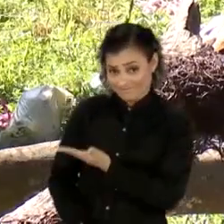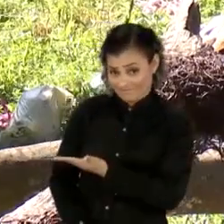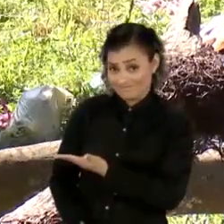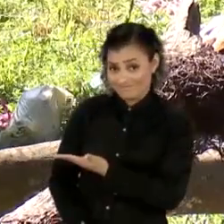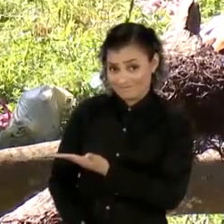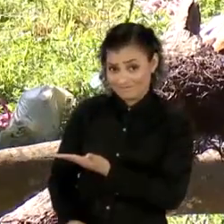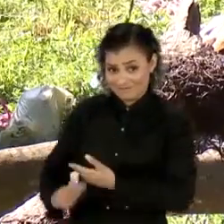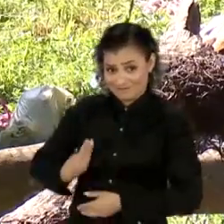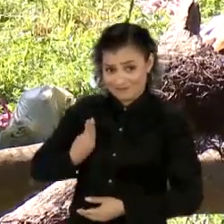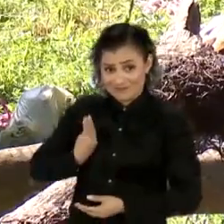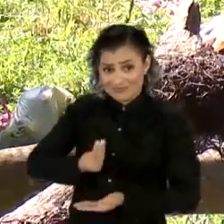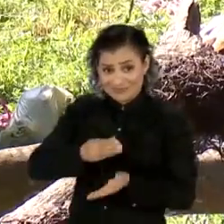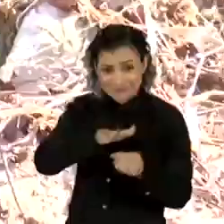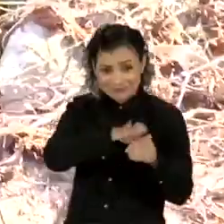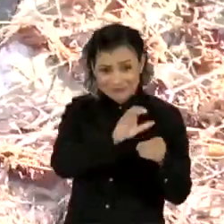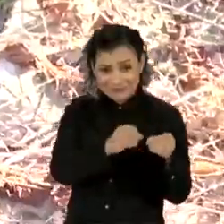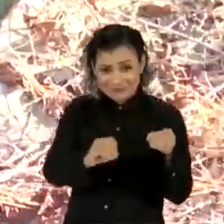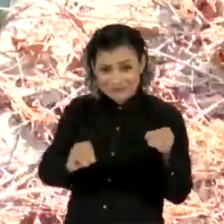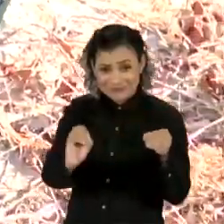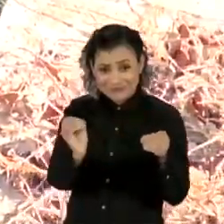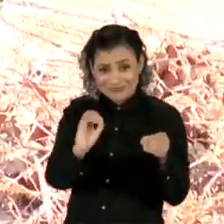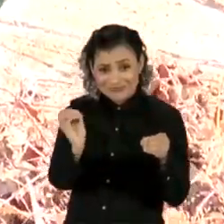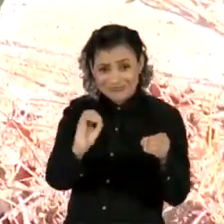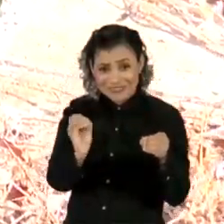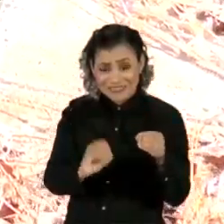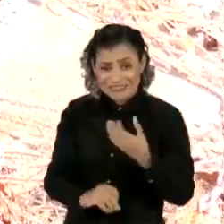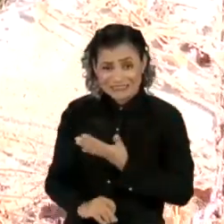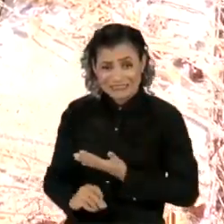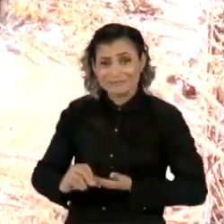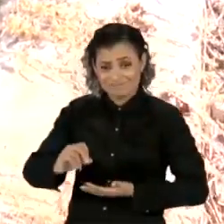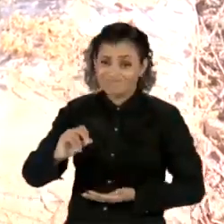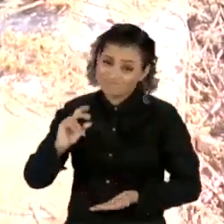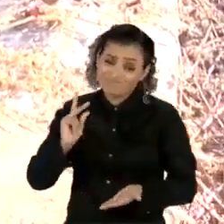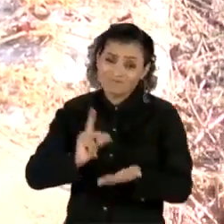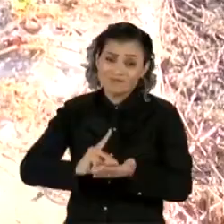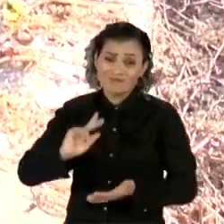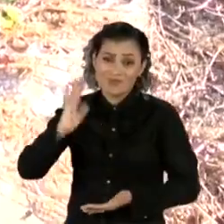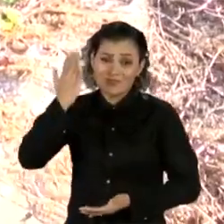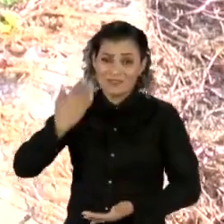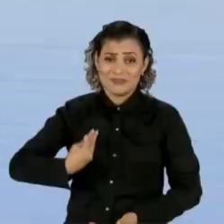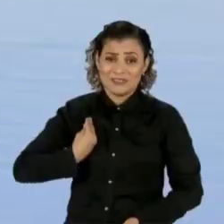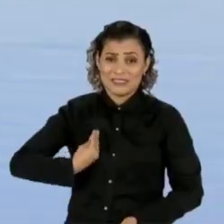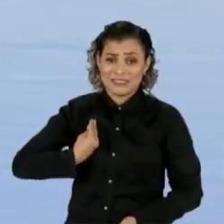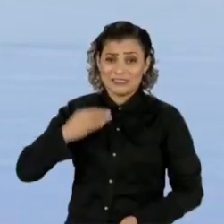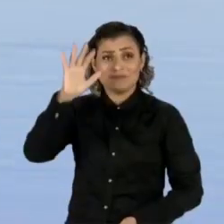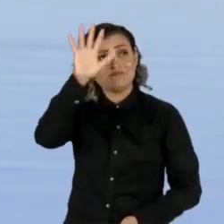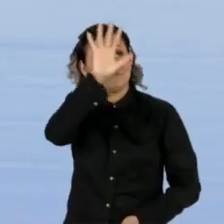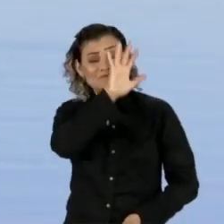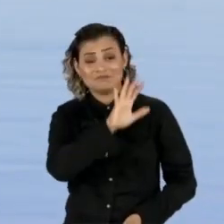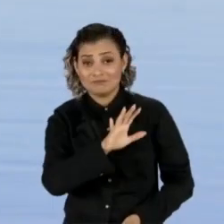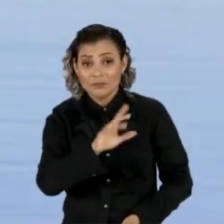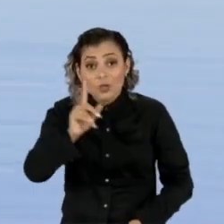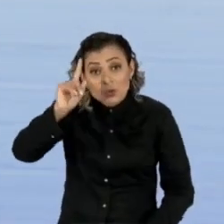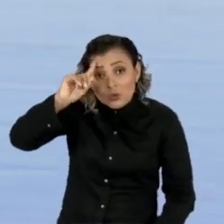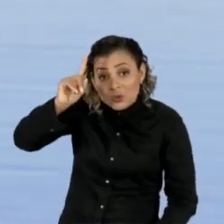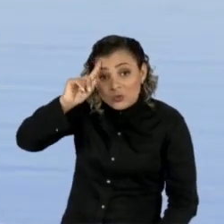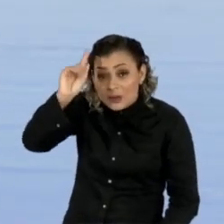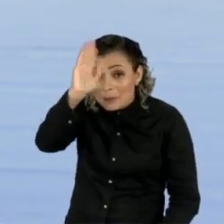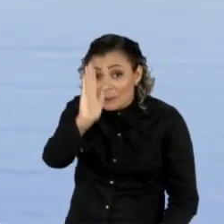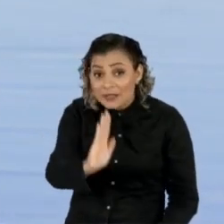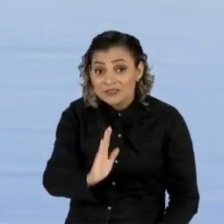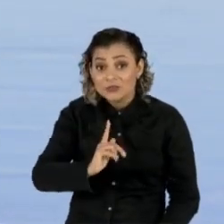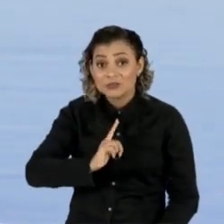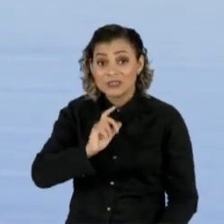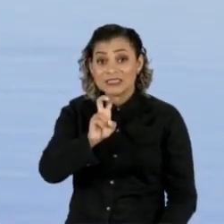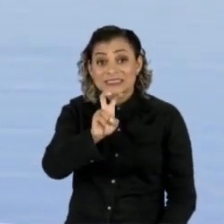Conviver com a falta de saneamento básico é uma realidade cotidiana em inúmeras cidades do país. Todos os dias o Brasil despeja o